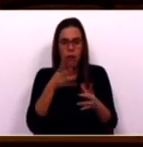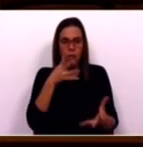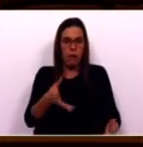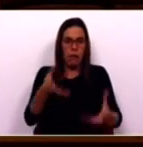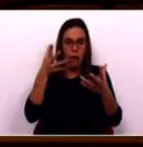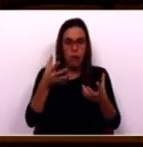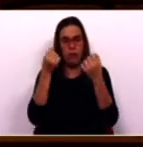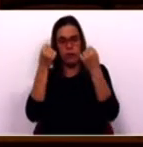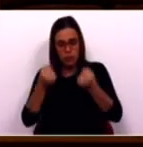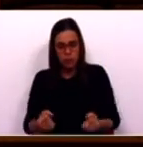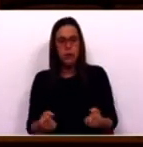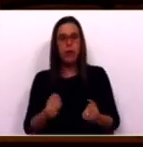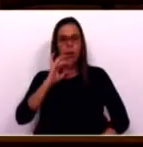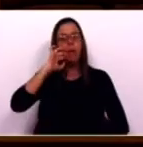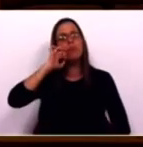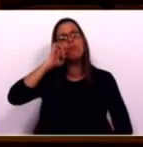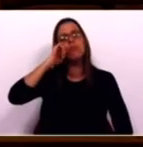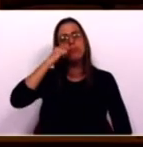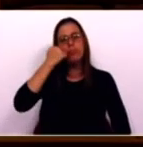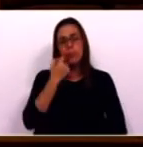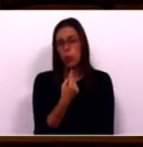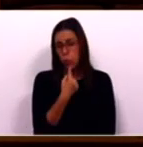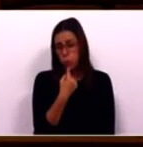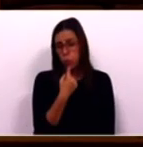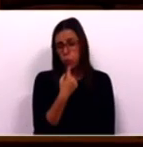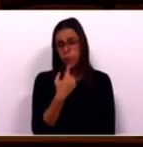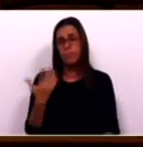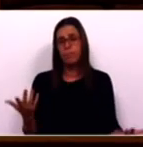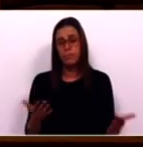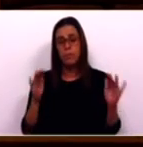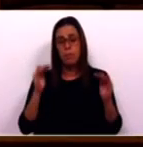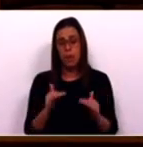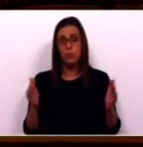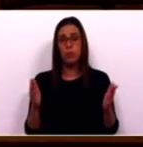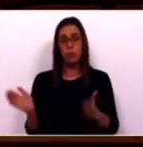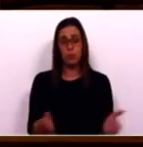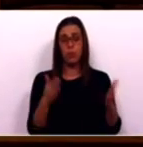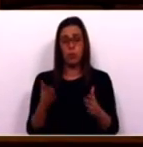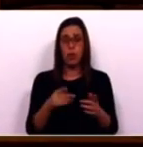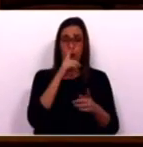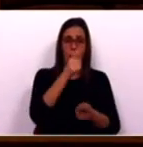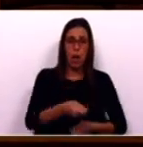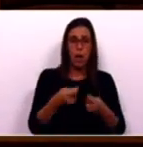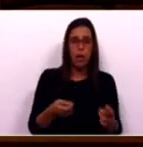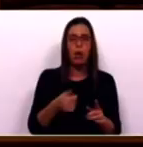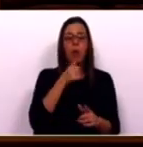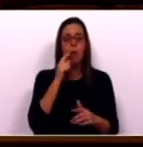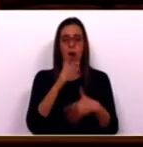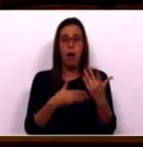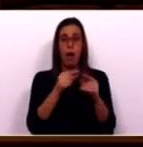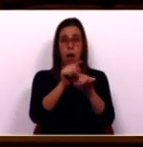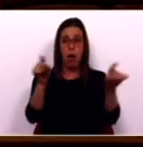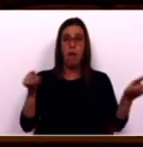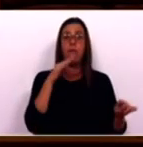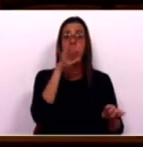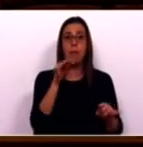quente e seco, estando a ter prejuízos imensos. A menor produção agrícola, para além dos impactos sobre a subsistência de muitas